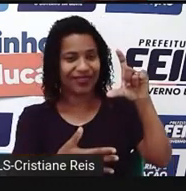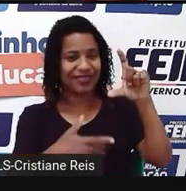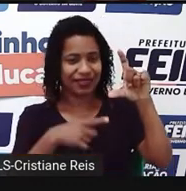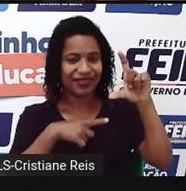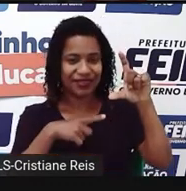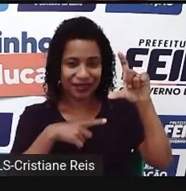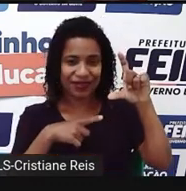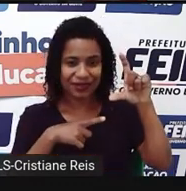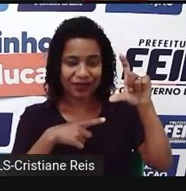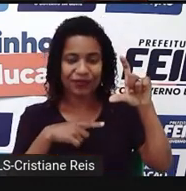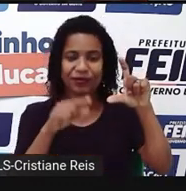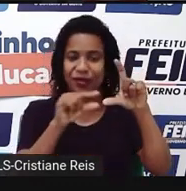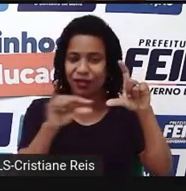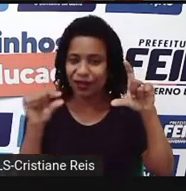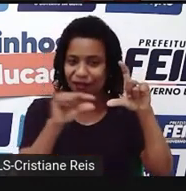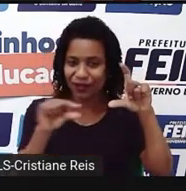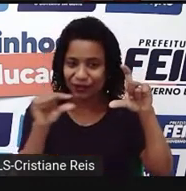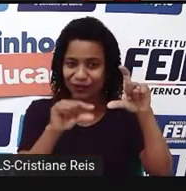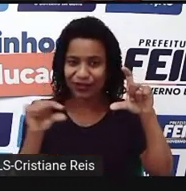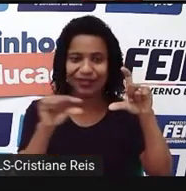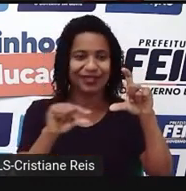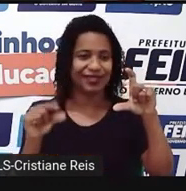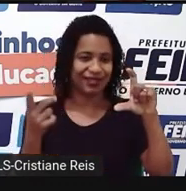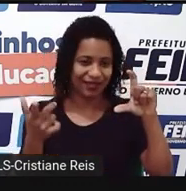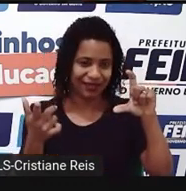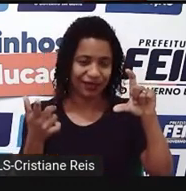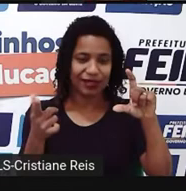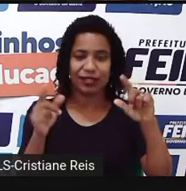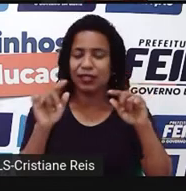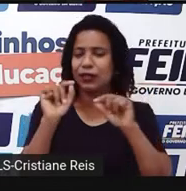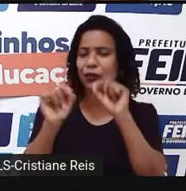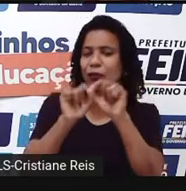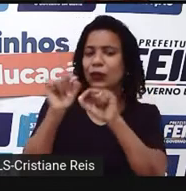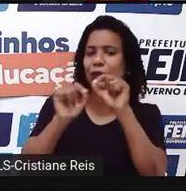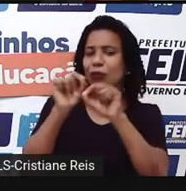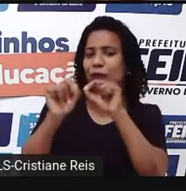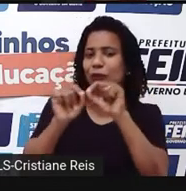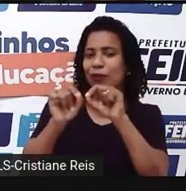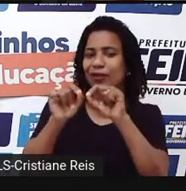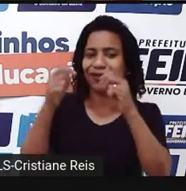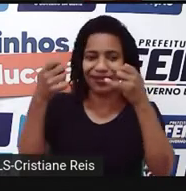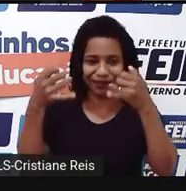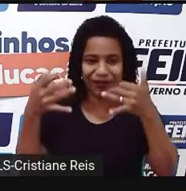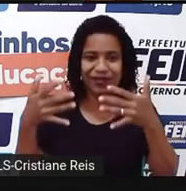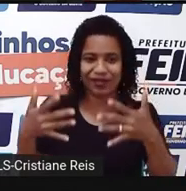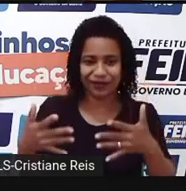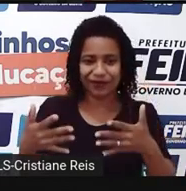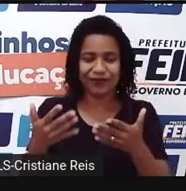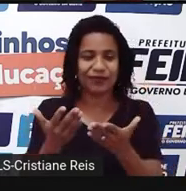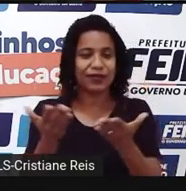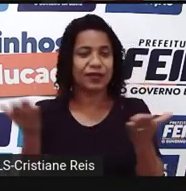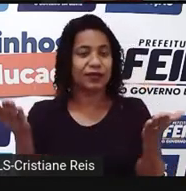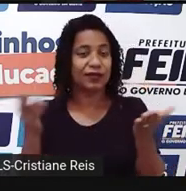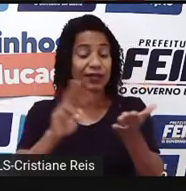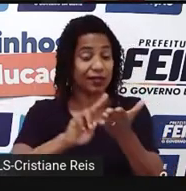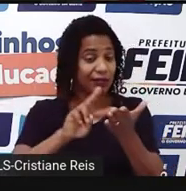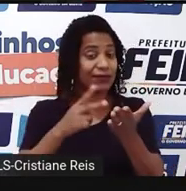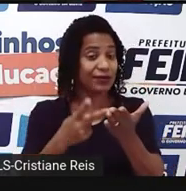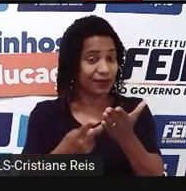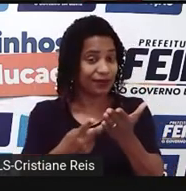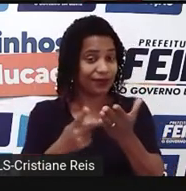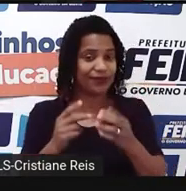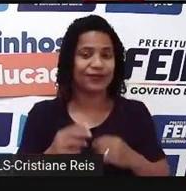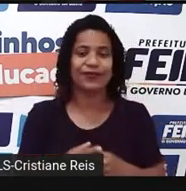de legendas, de pequenas descrições. E o que diz aí, então? Vejam que